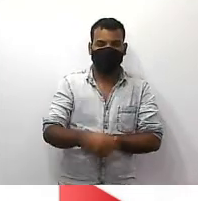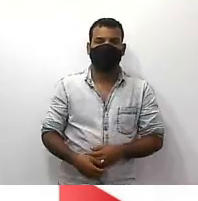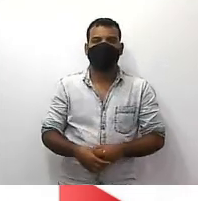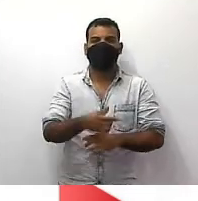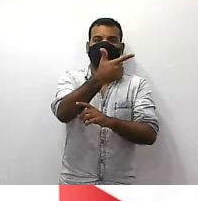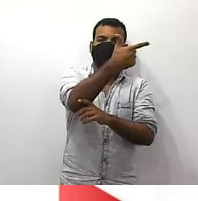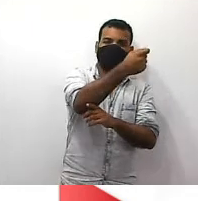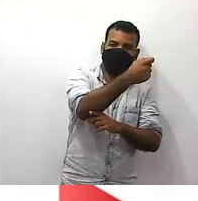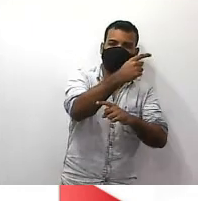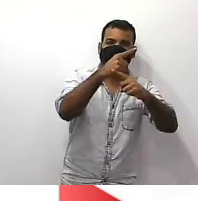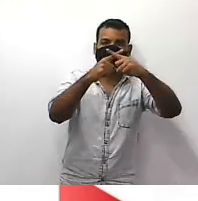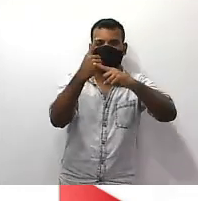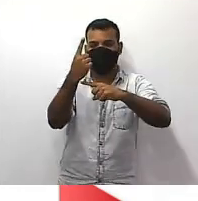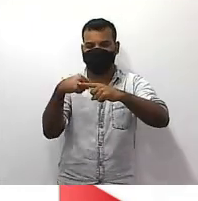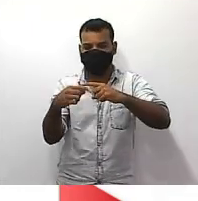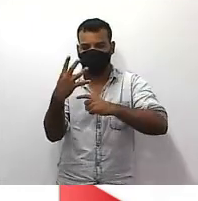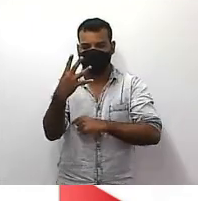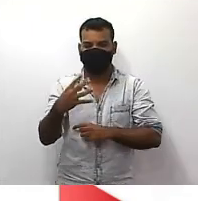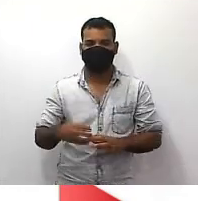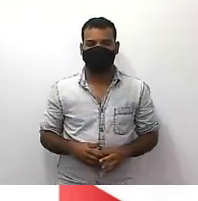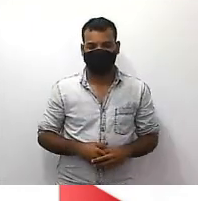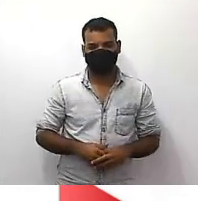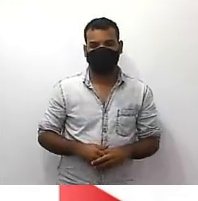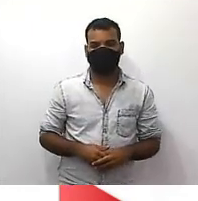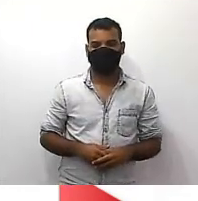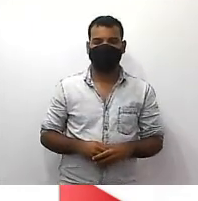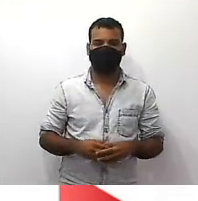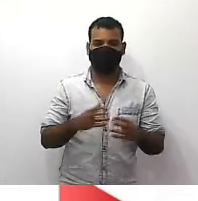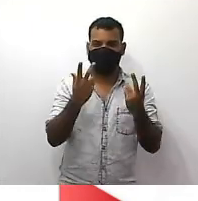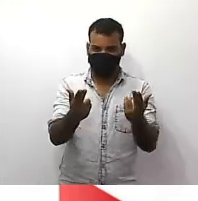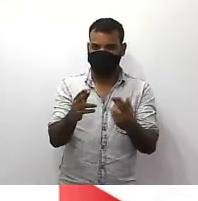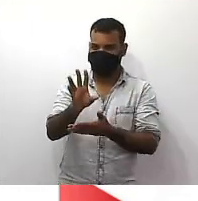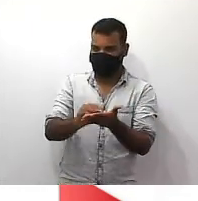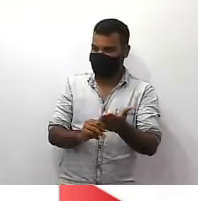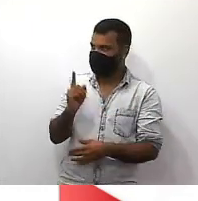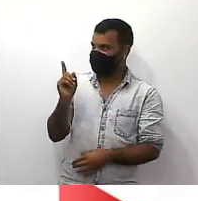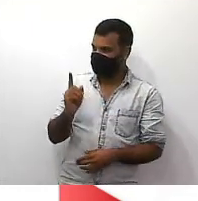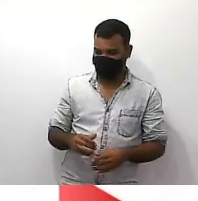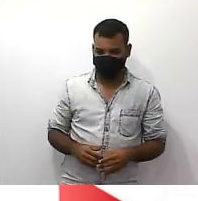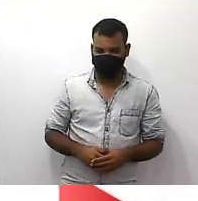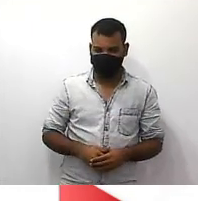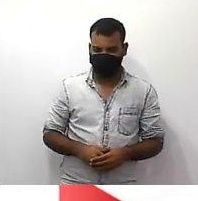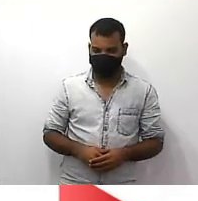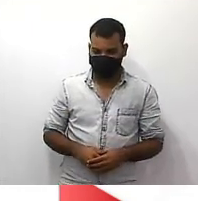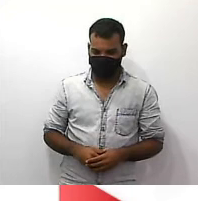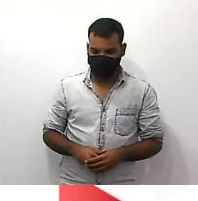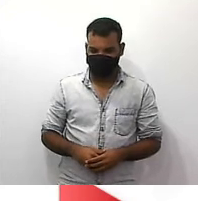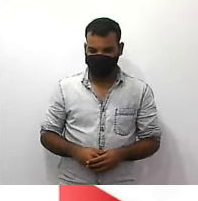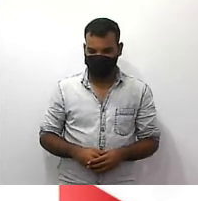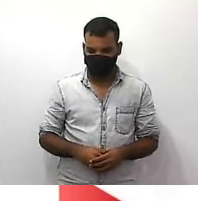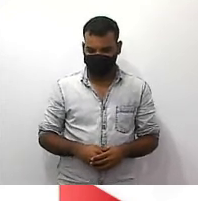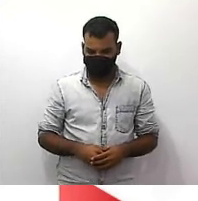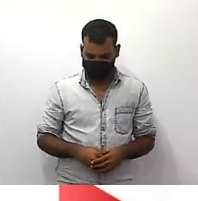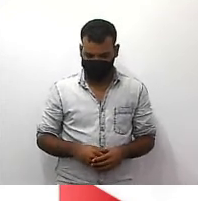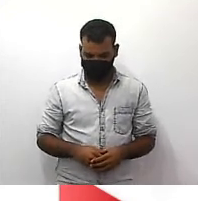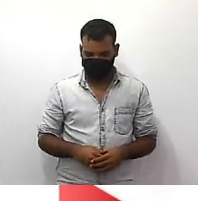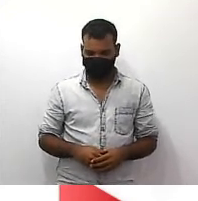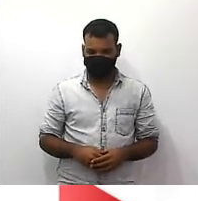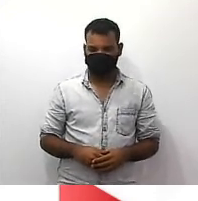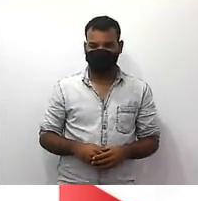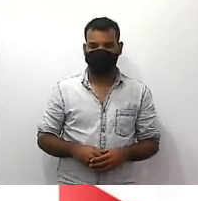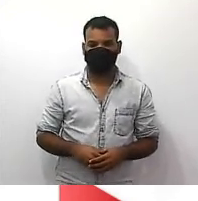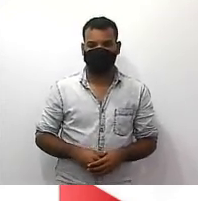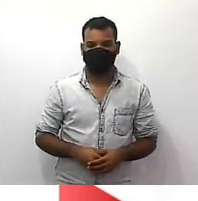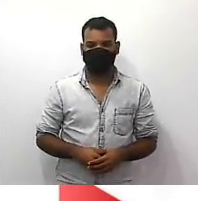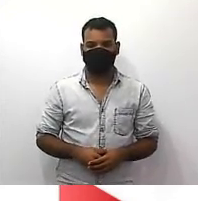somar com o numerador não vai esquecer dessa regra denominador vezes o inteiro mas